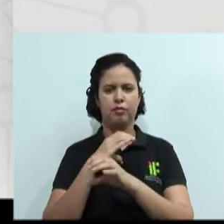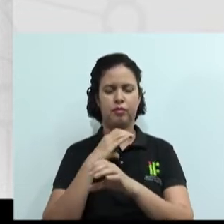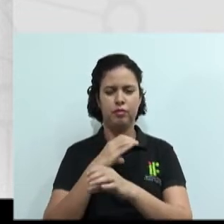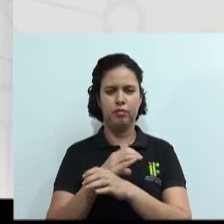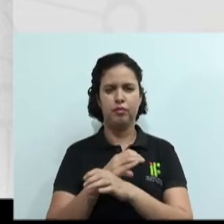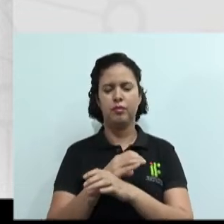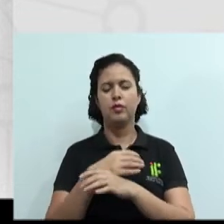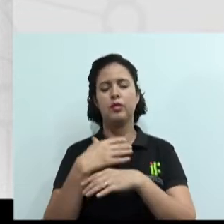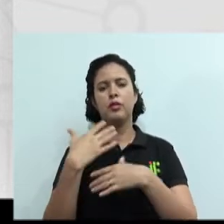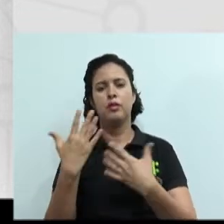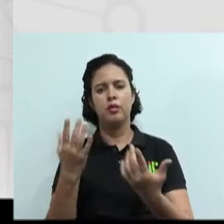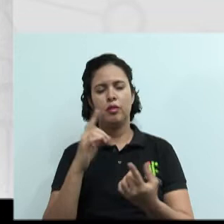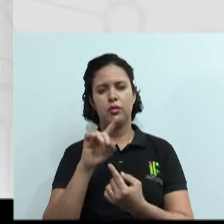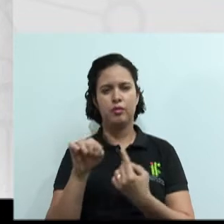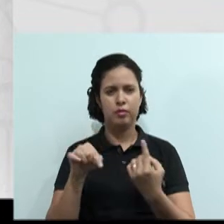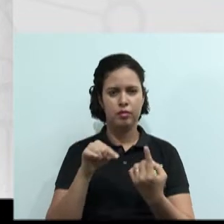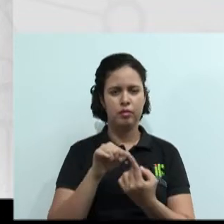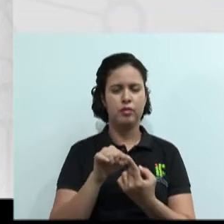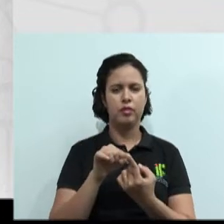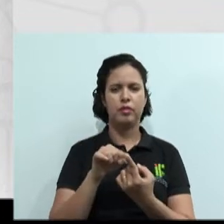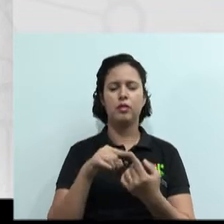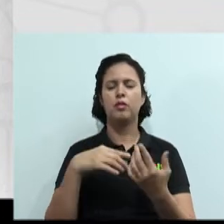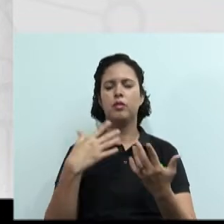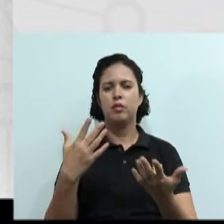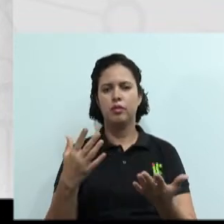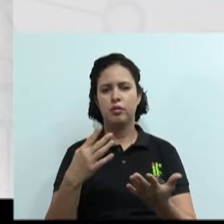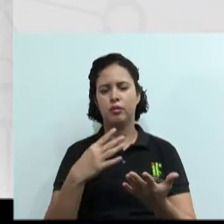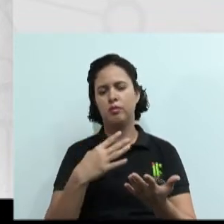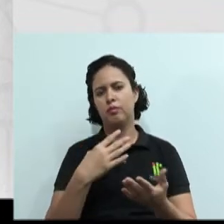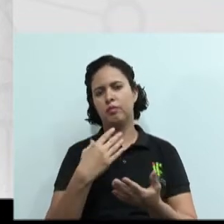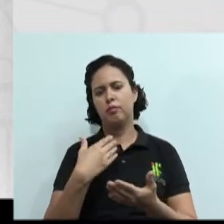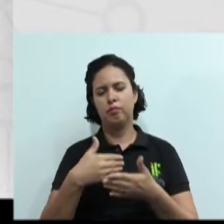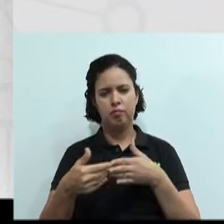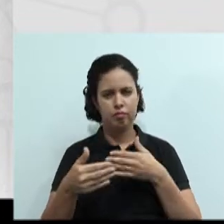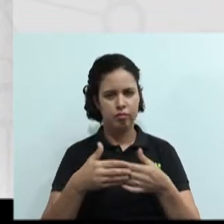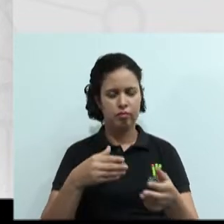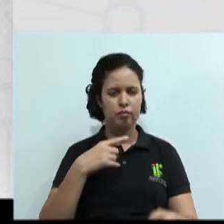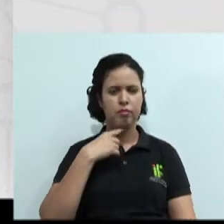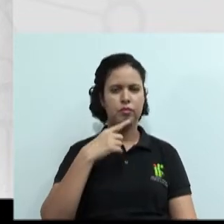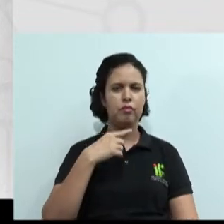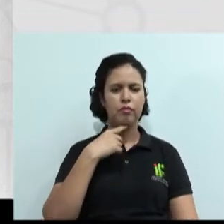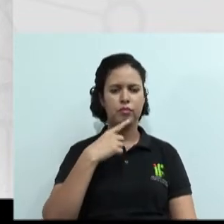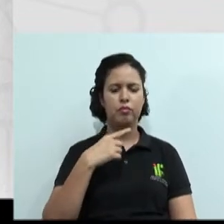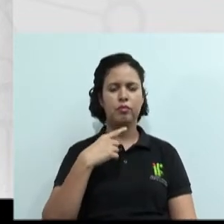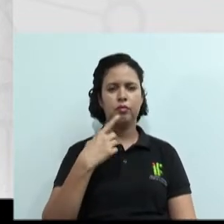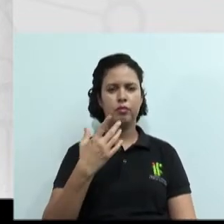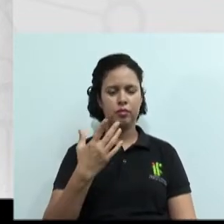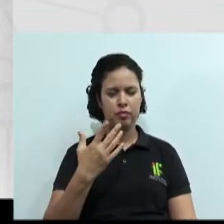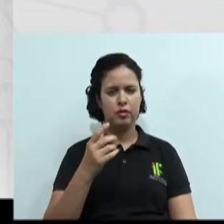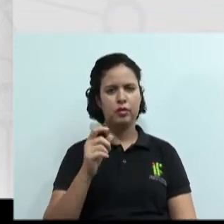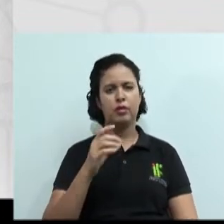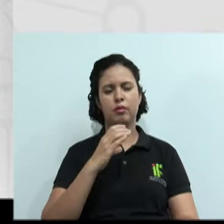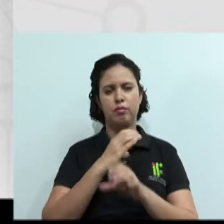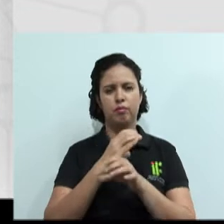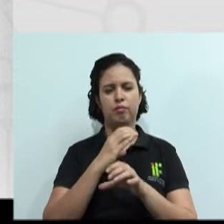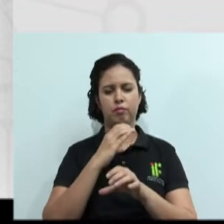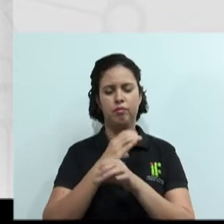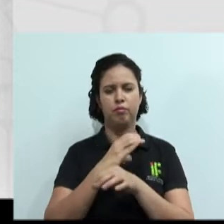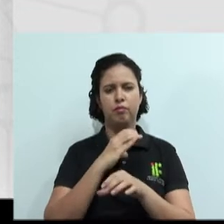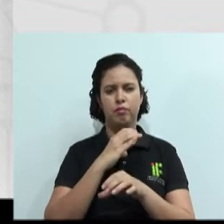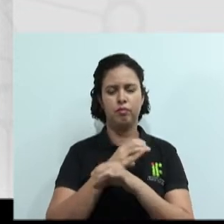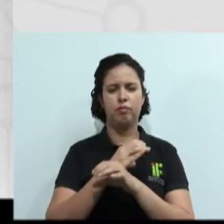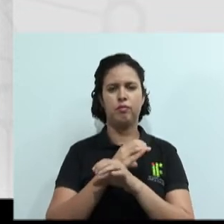a meta do mês, qual é a meta da semana e vão acabar fazendo tudo de qualquer jeito. E aí com esse furo na comunicação, com esse